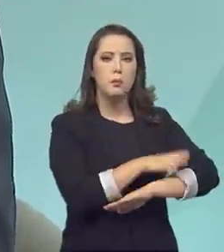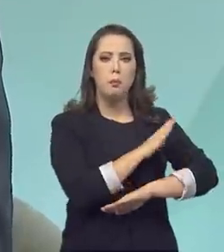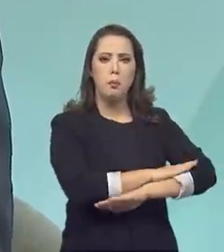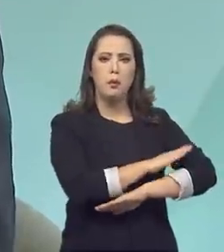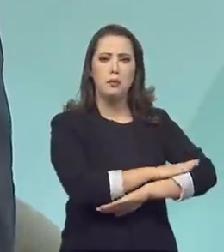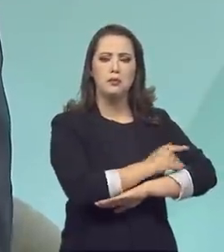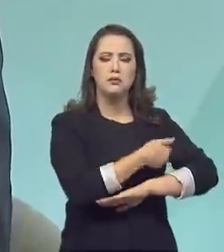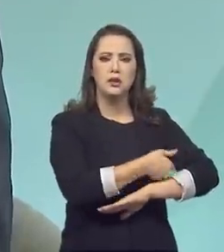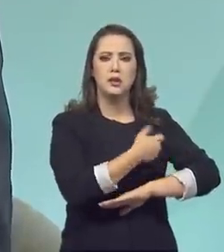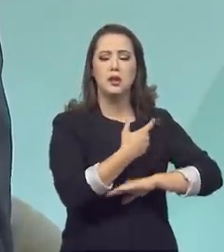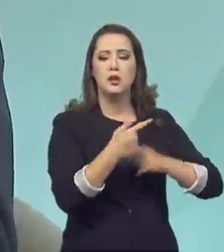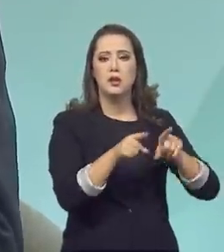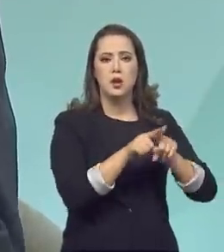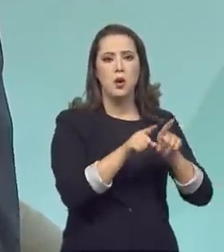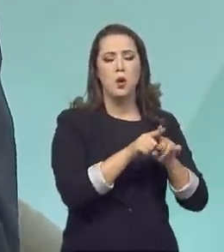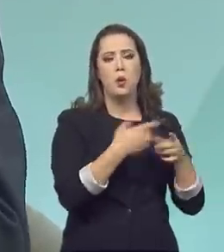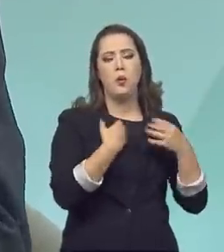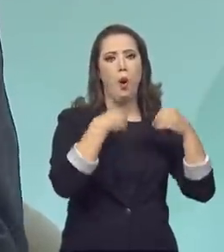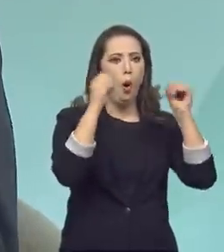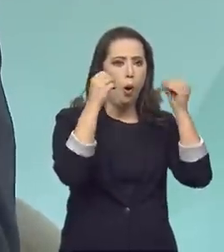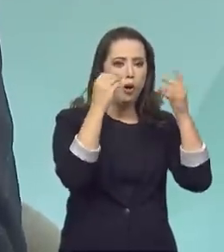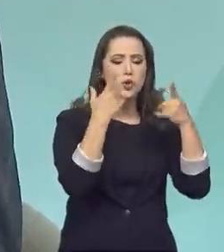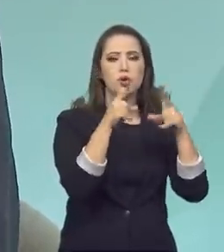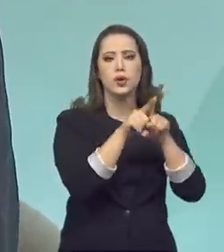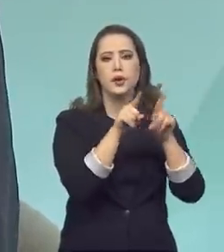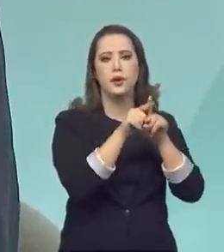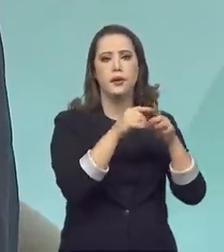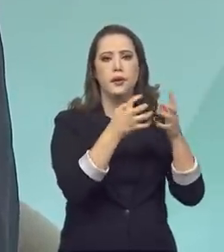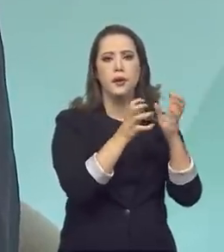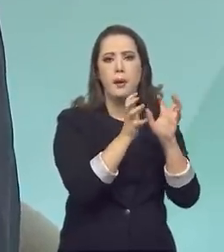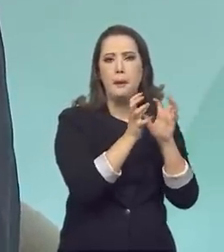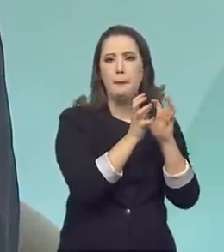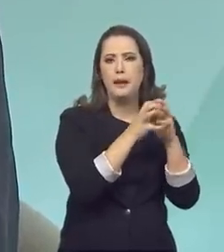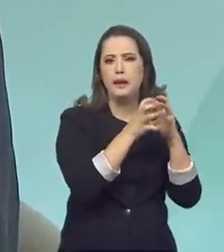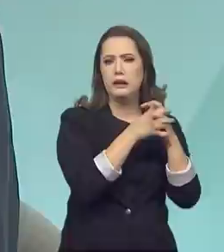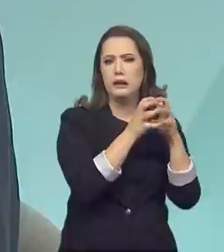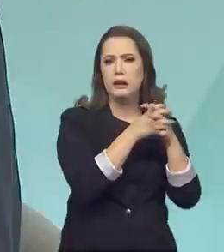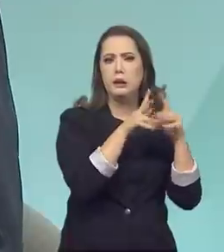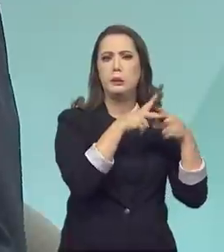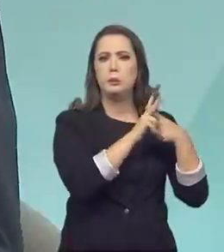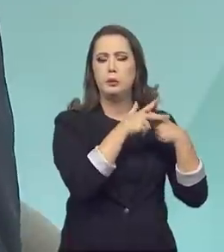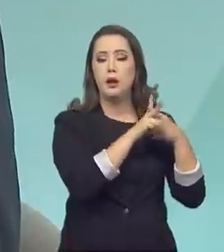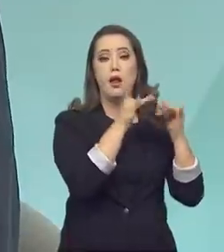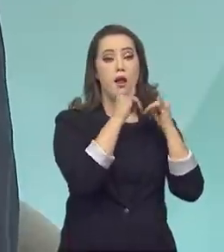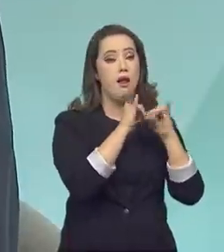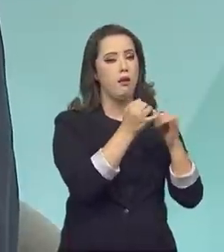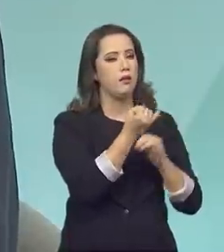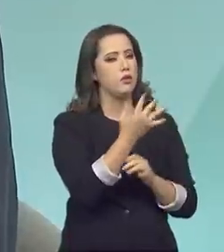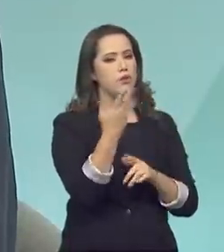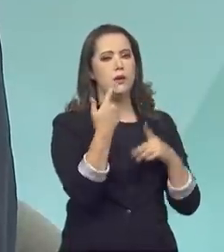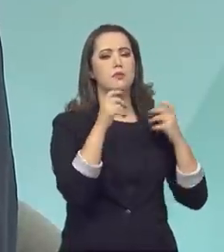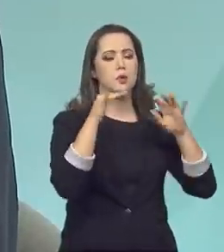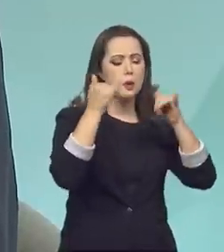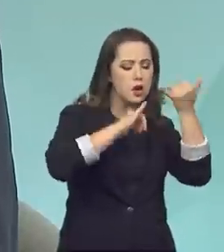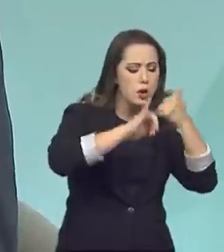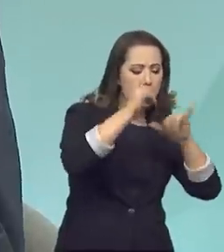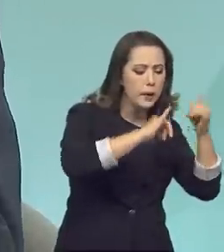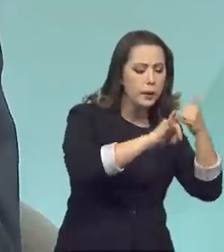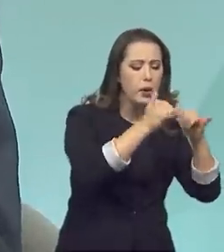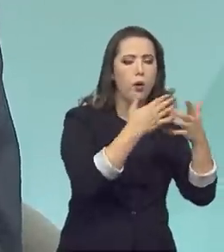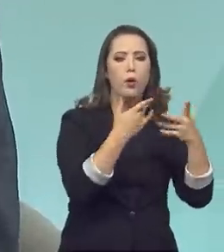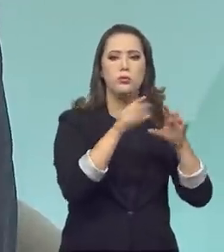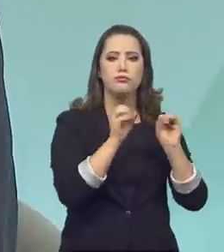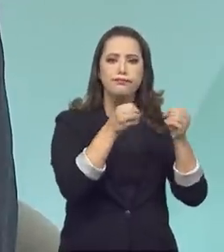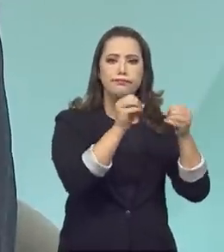mecânica, elétrica, o mais variado conjunto dos laboratórios. Além de toda uma parte para fazer a regulamentação,